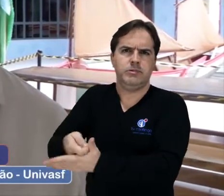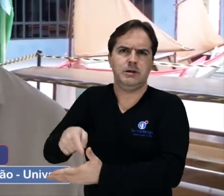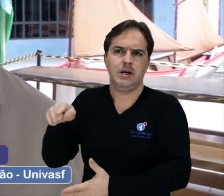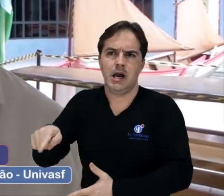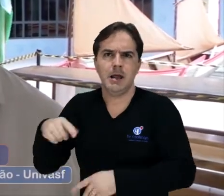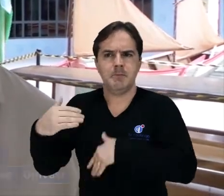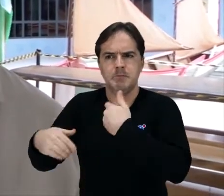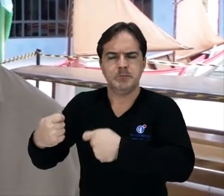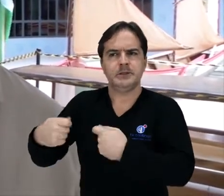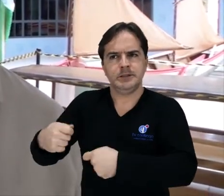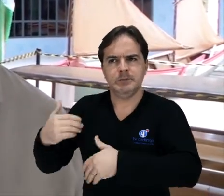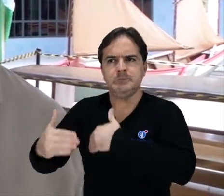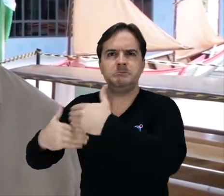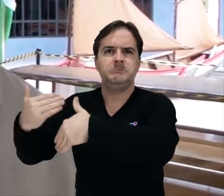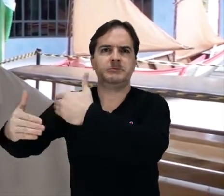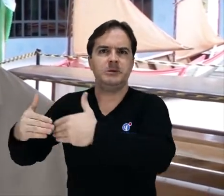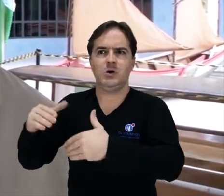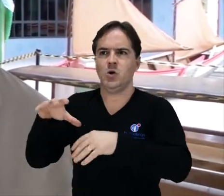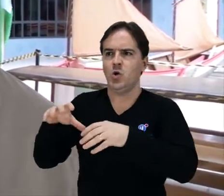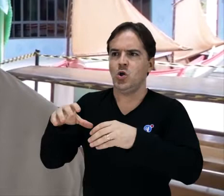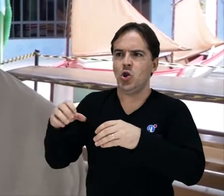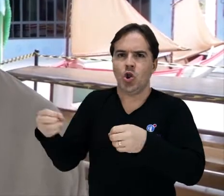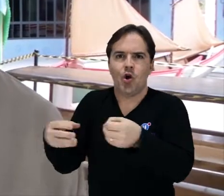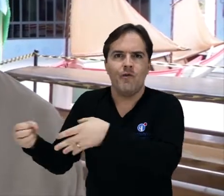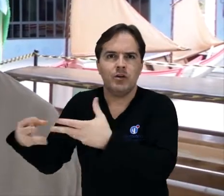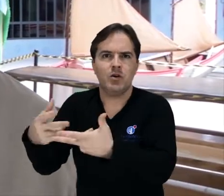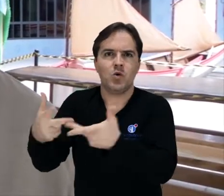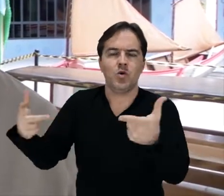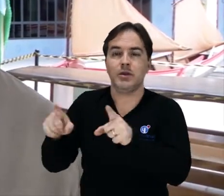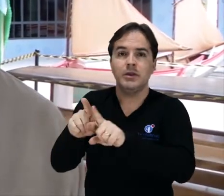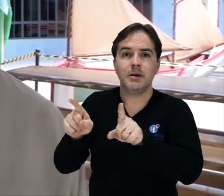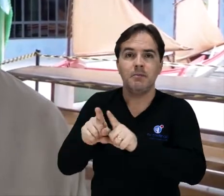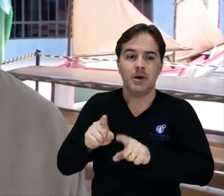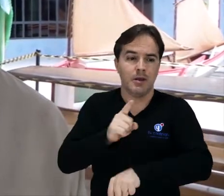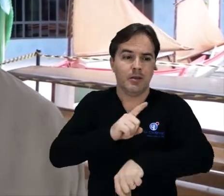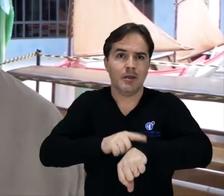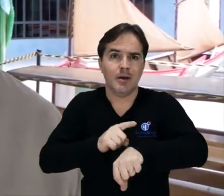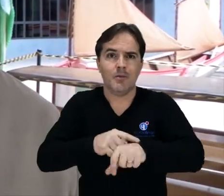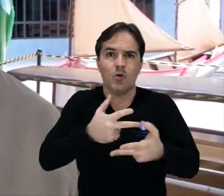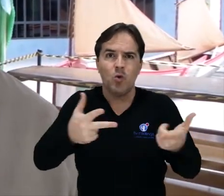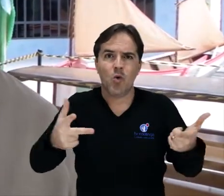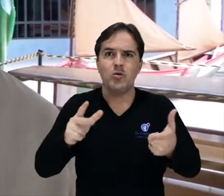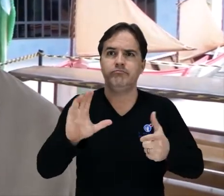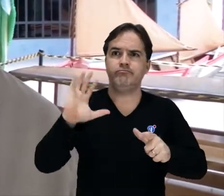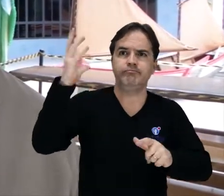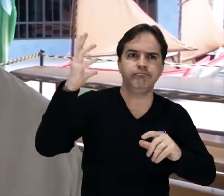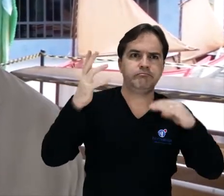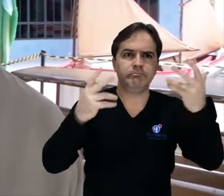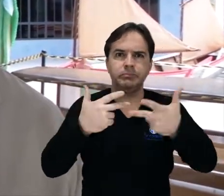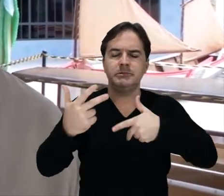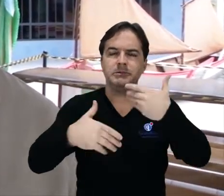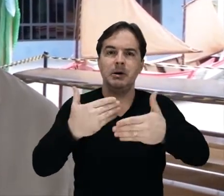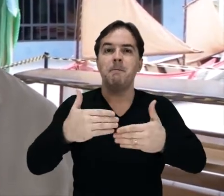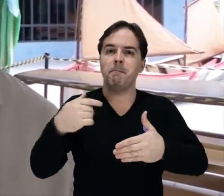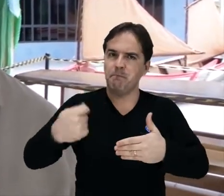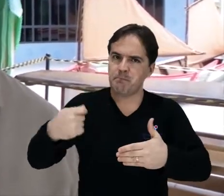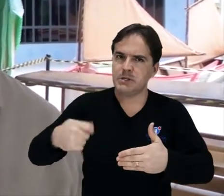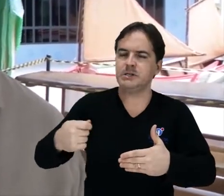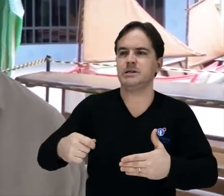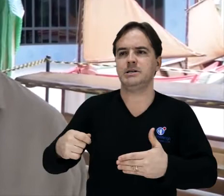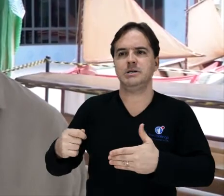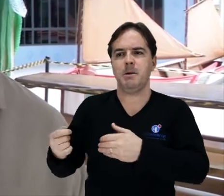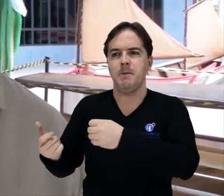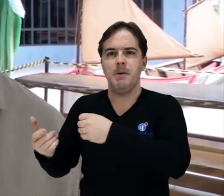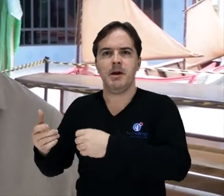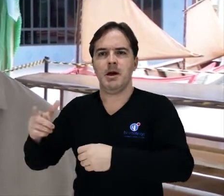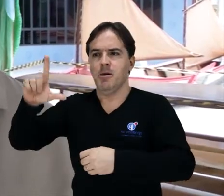trabalhando em função das exigências do tempo e daquilo que o mundo está a requerer, que é exatamente produzir com baixo carbono,